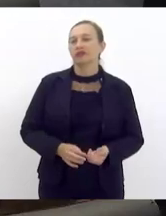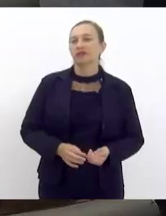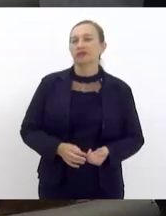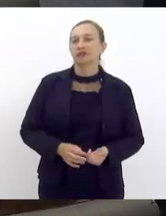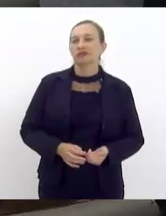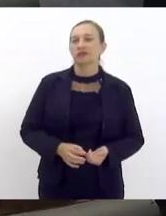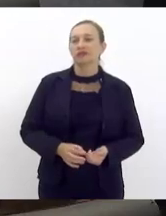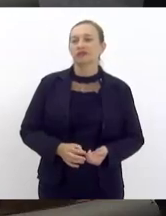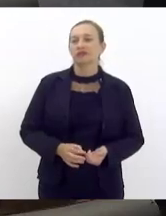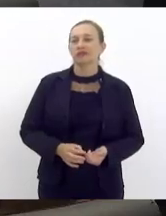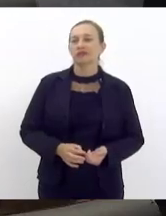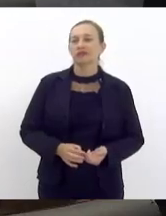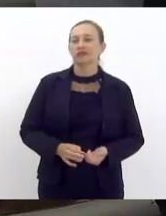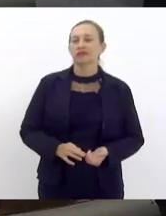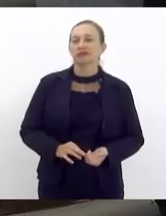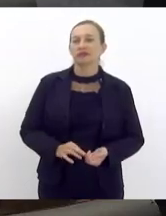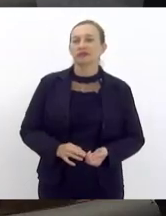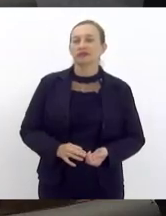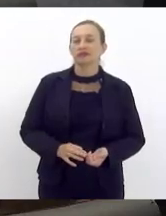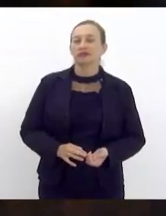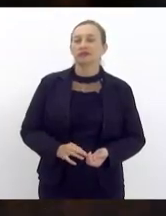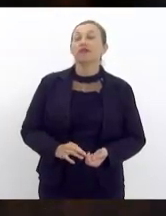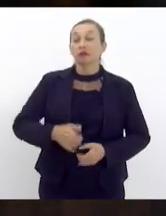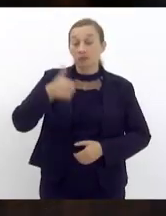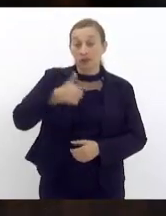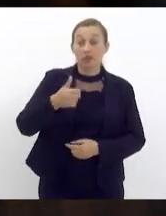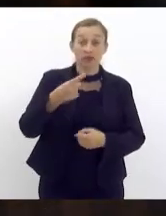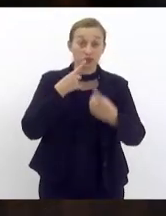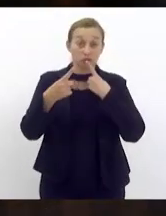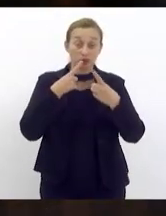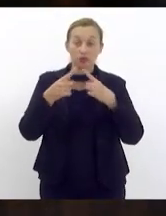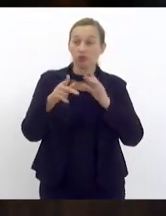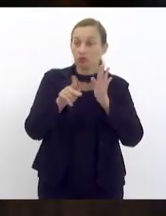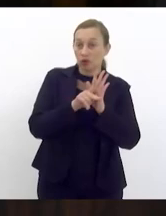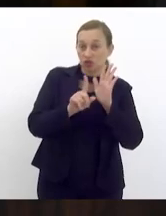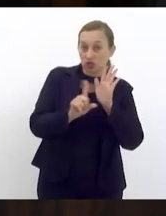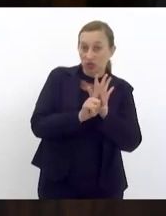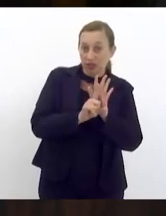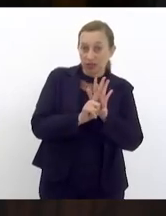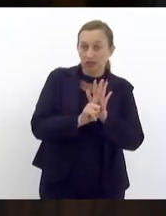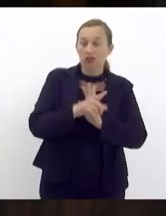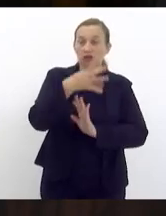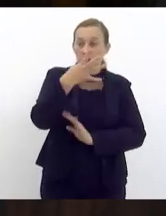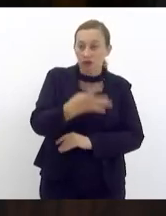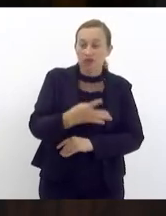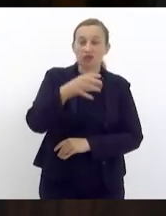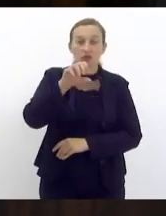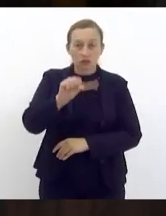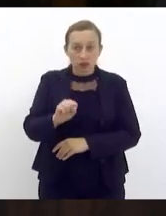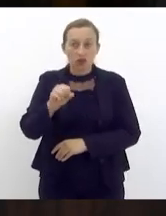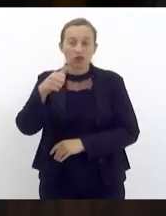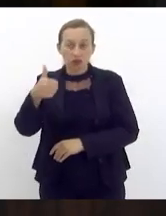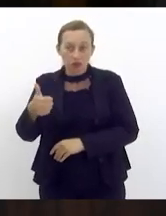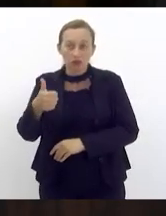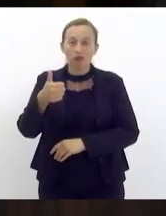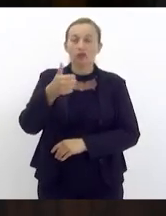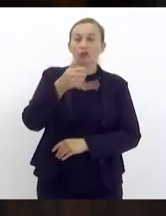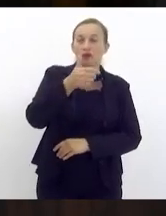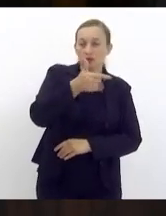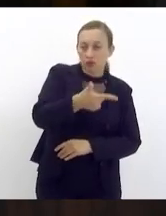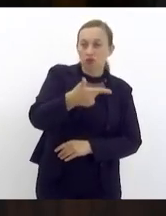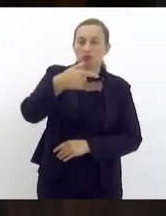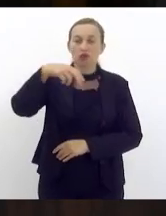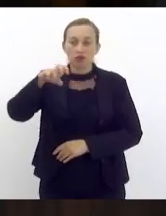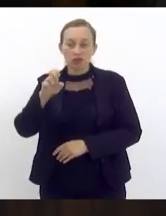vamos lá em primeira discussão projeto de lei 481 bar 2015 de